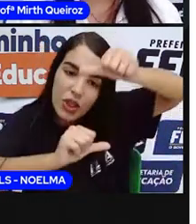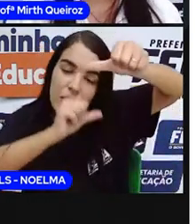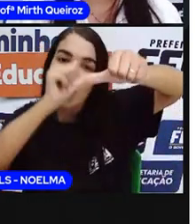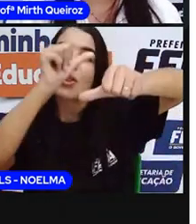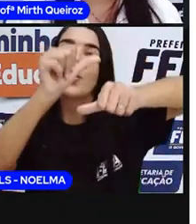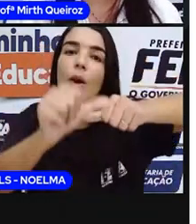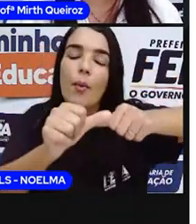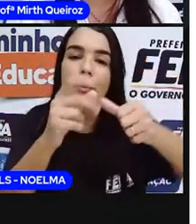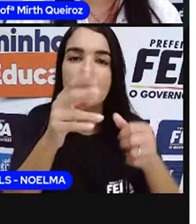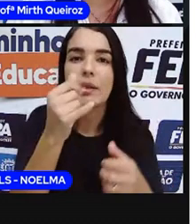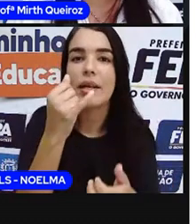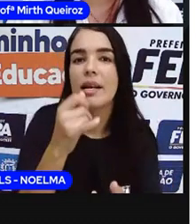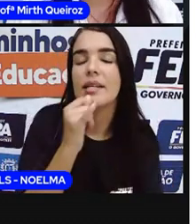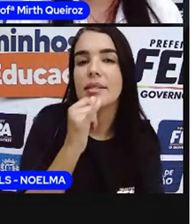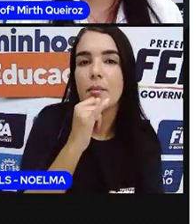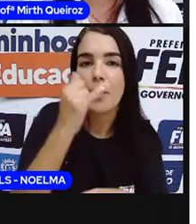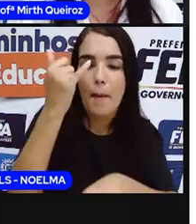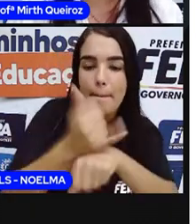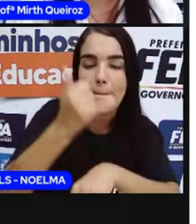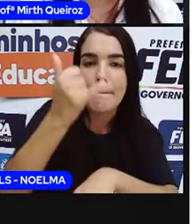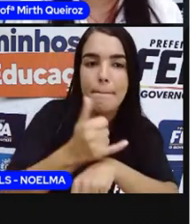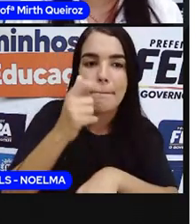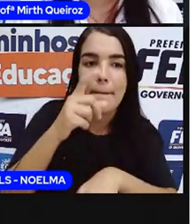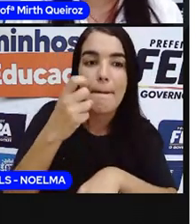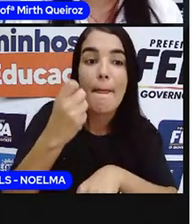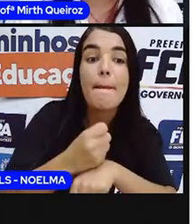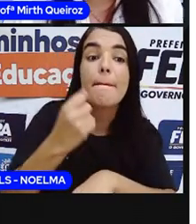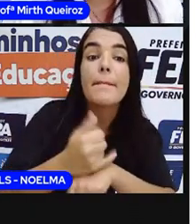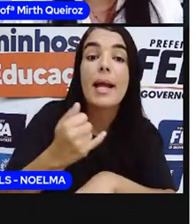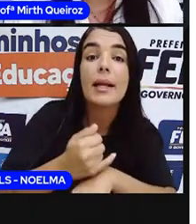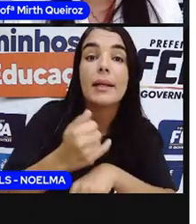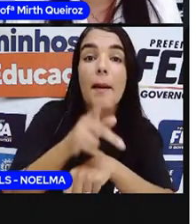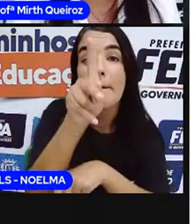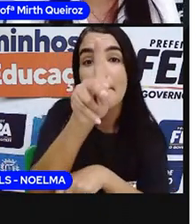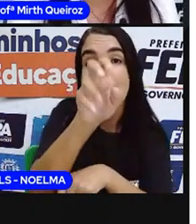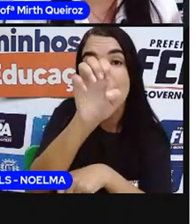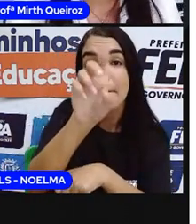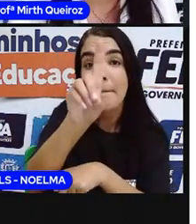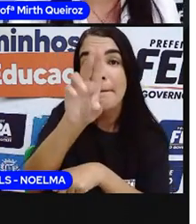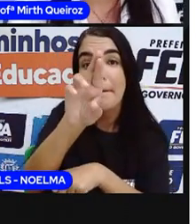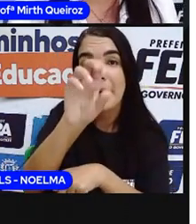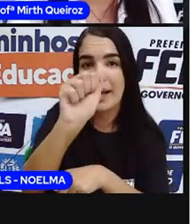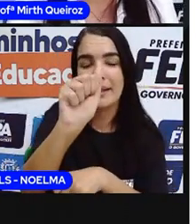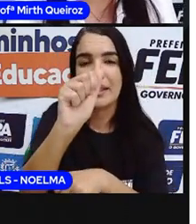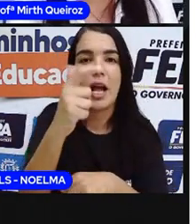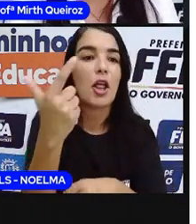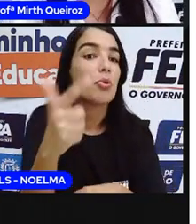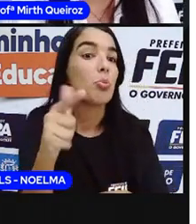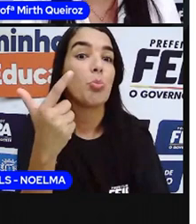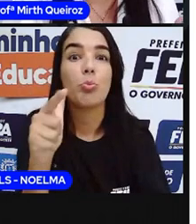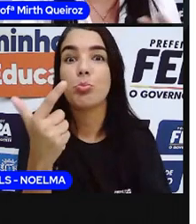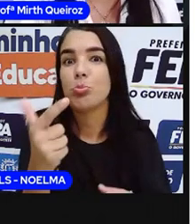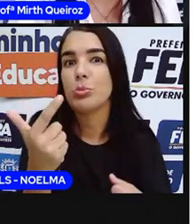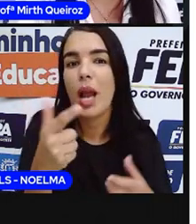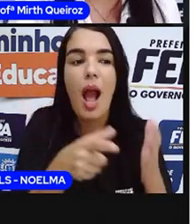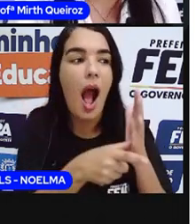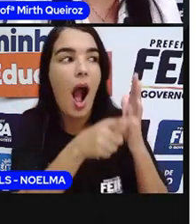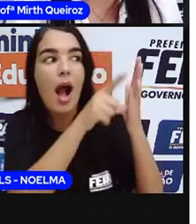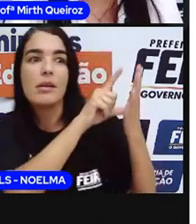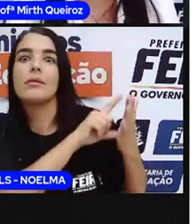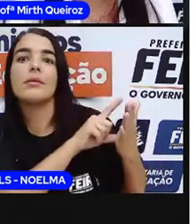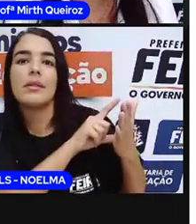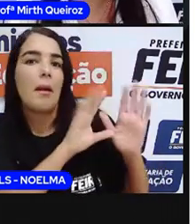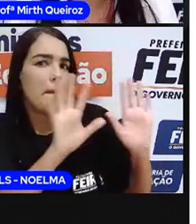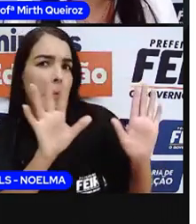pedra. Pedra vem de que palavra? De que palavra? Não existe uma palavra que antecede a palavra